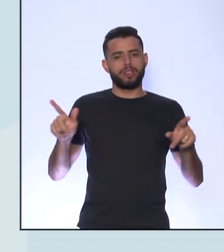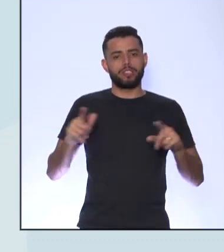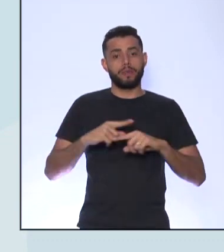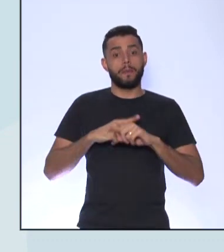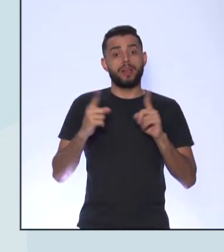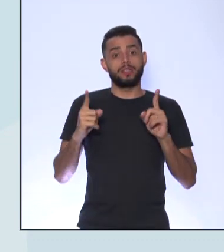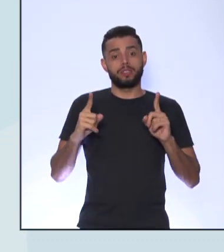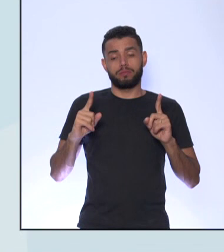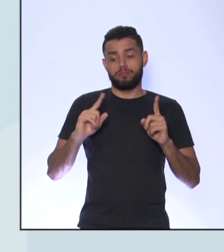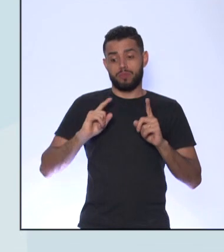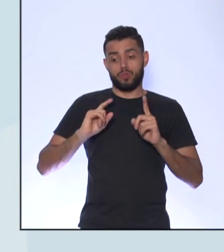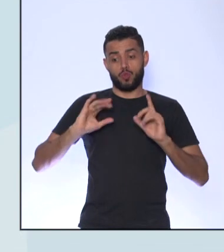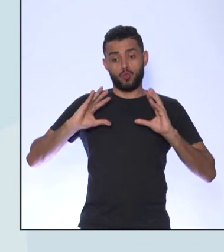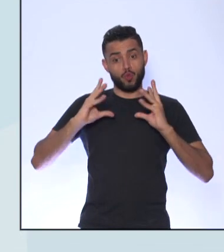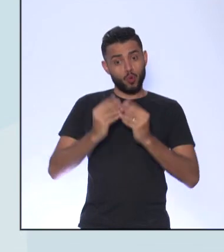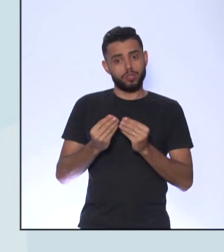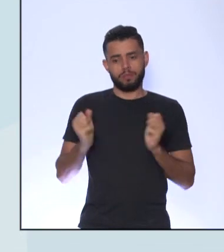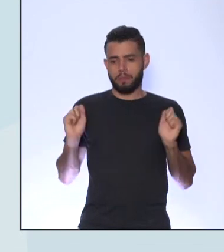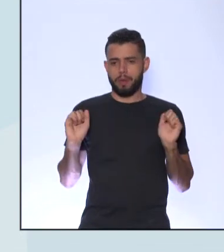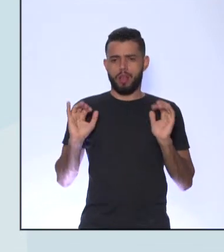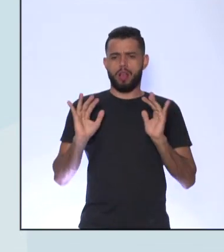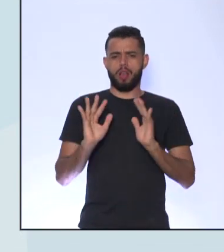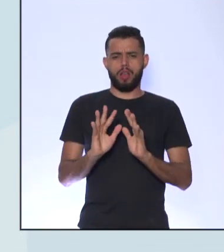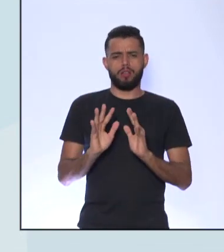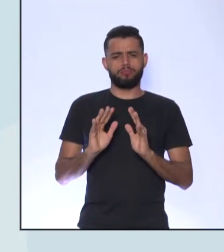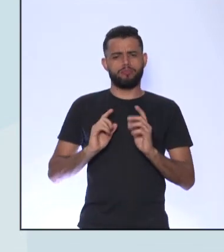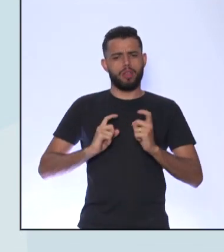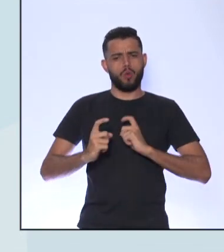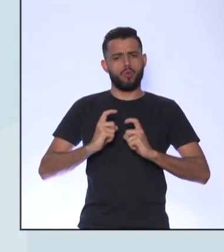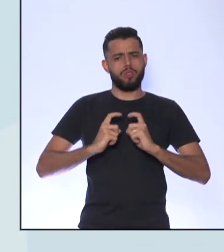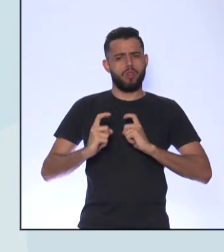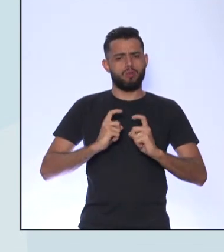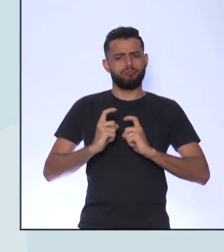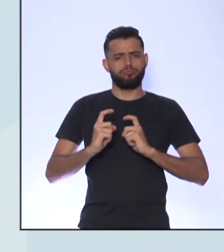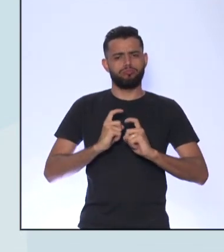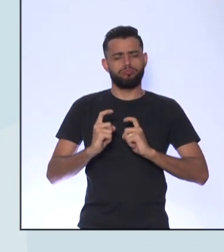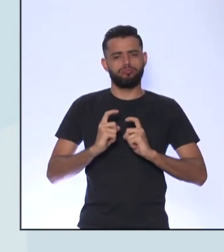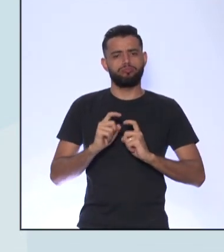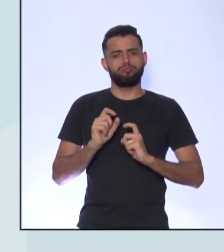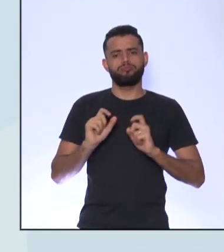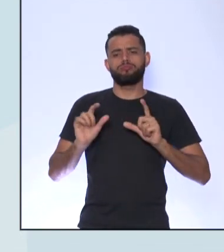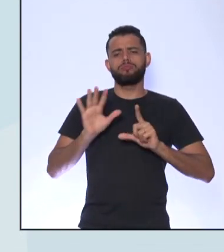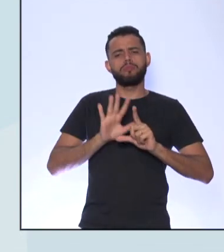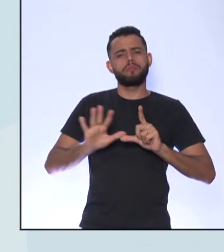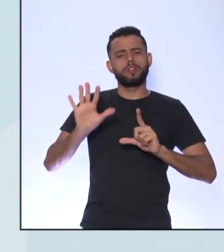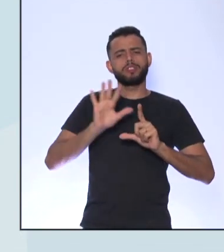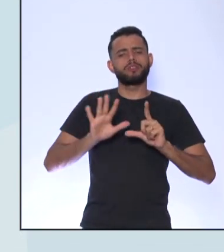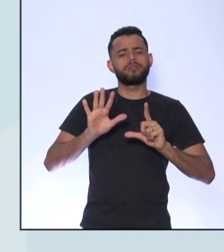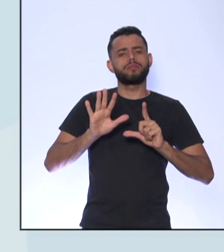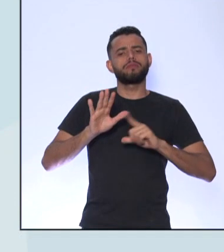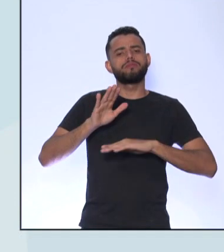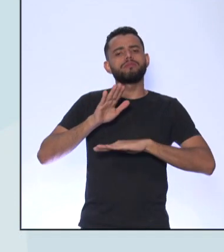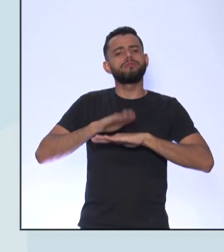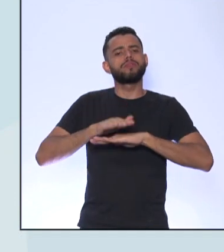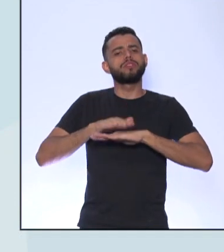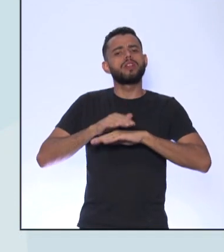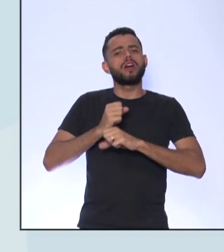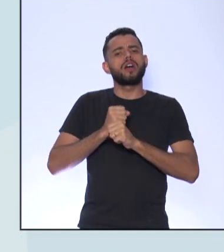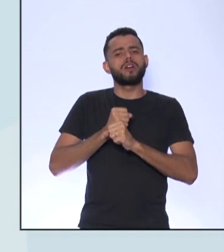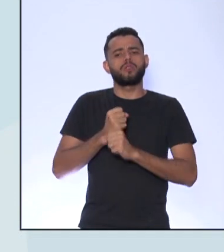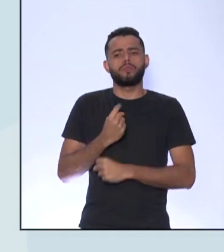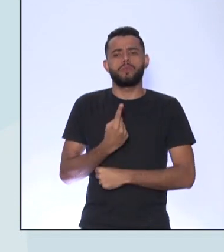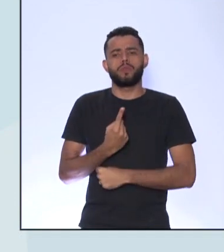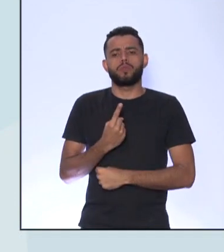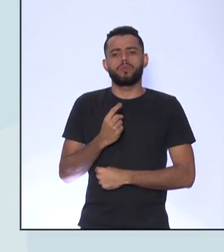No salão Só que Essa é uma Imagem Produzida Em 1812